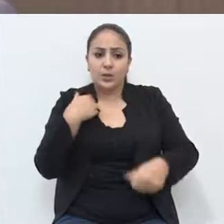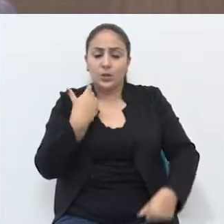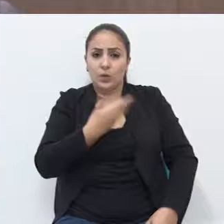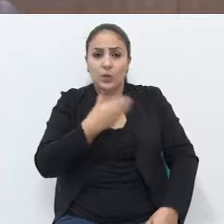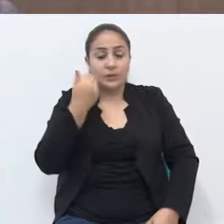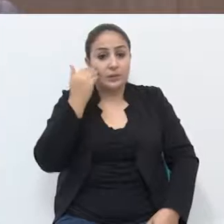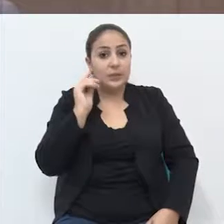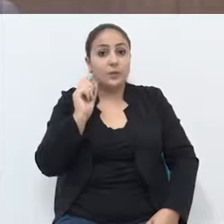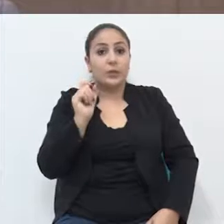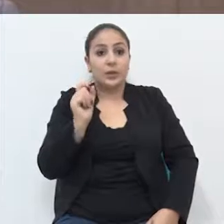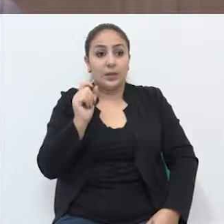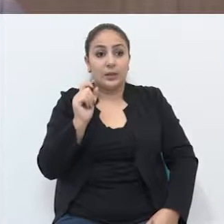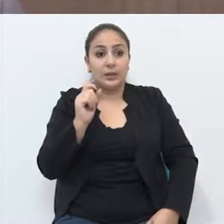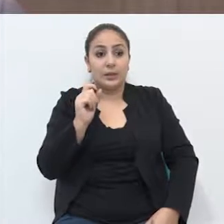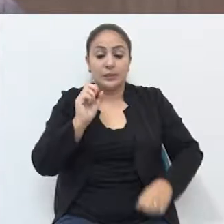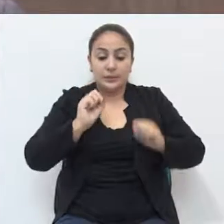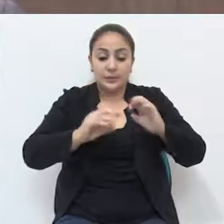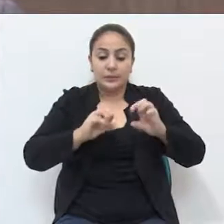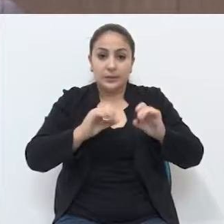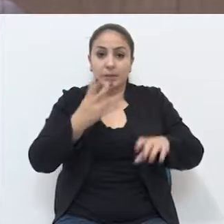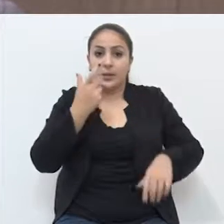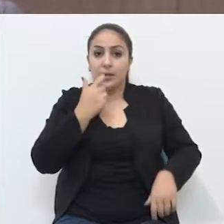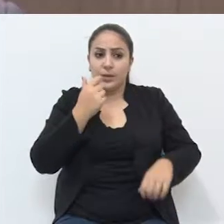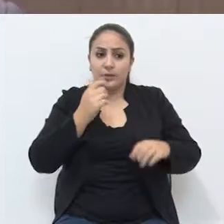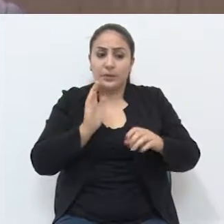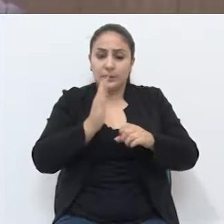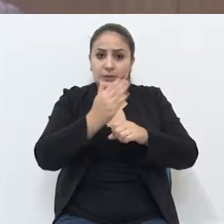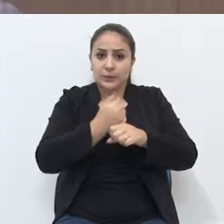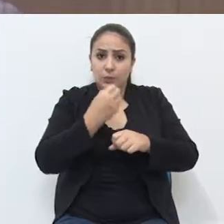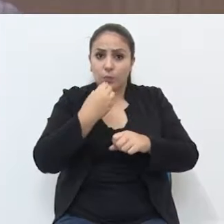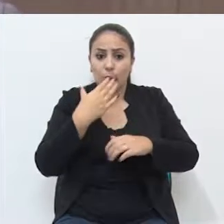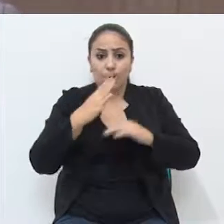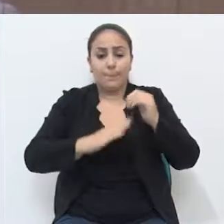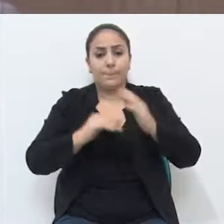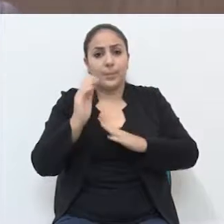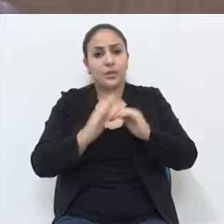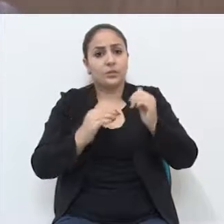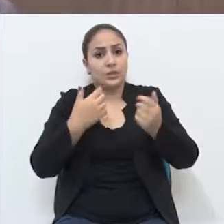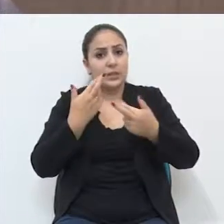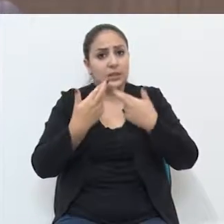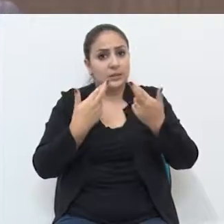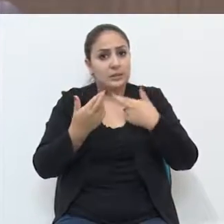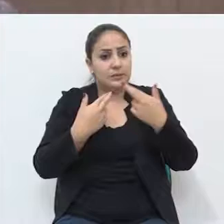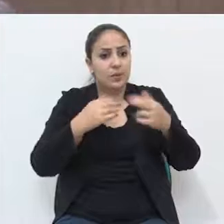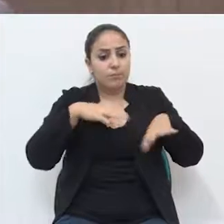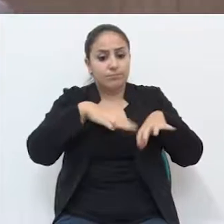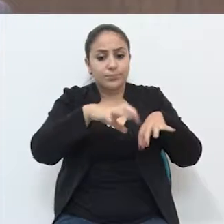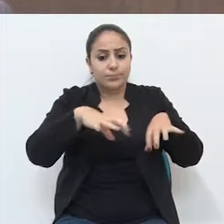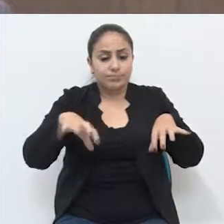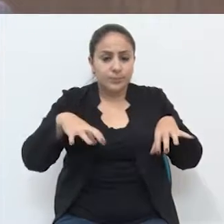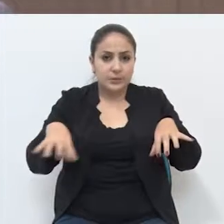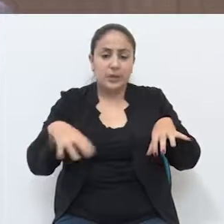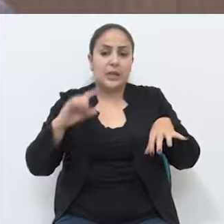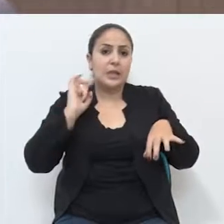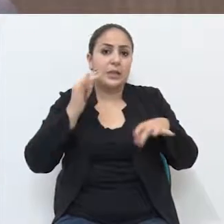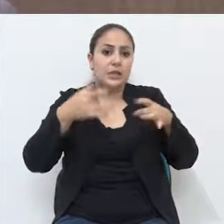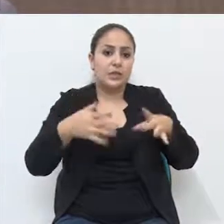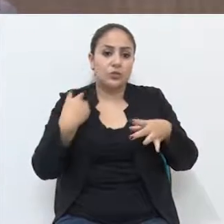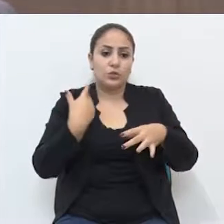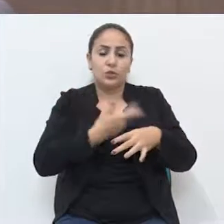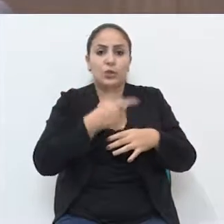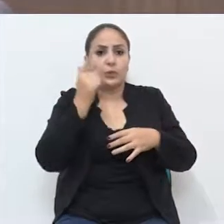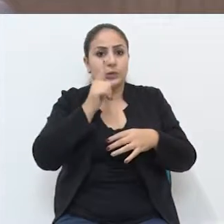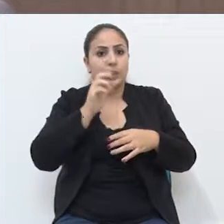Porque a gente entende que ensinando as crianças, já desde cedo, as boas práticas com relação à separação do lixo,